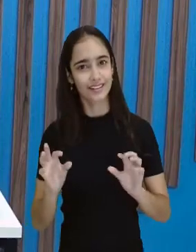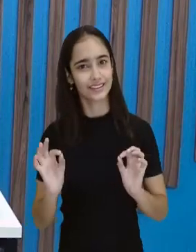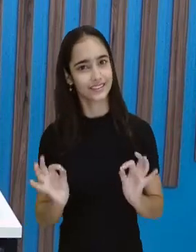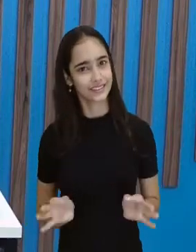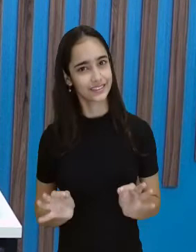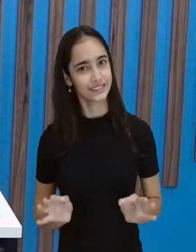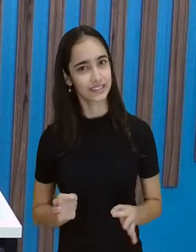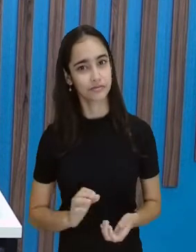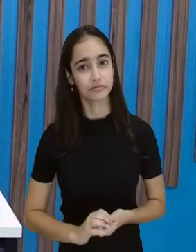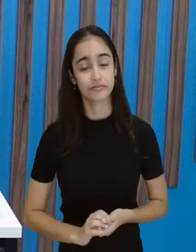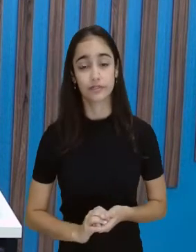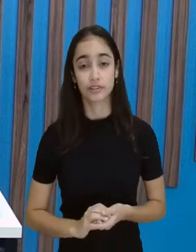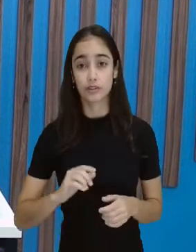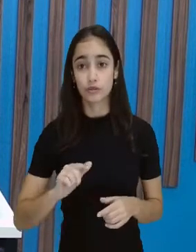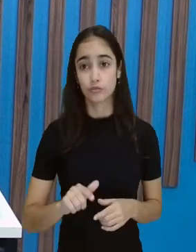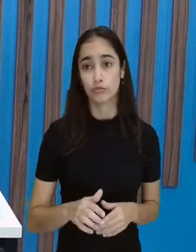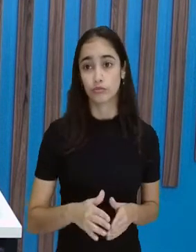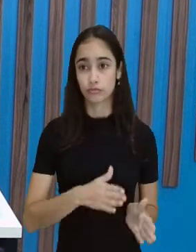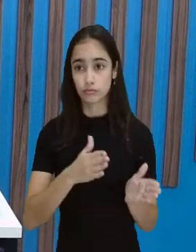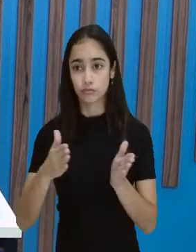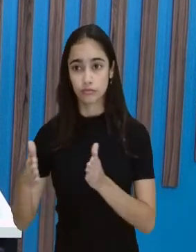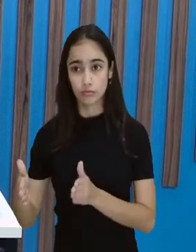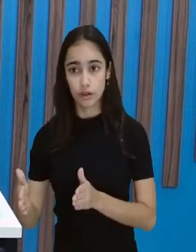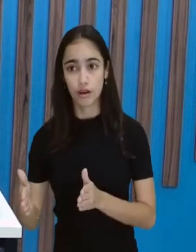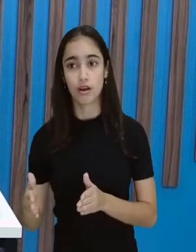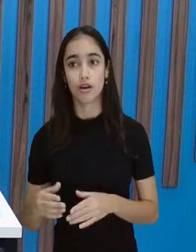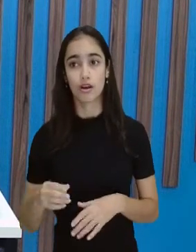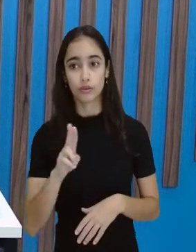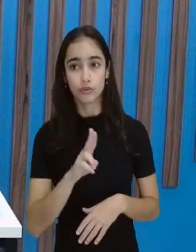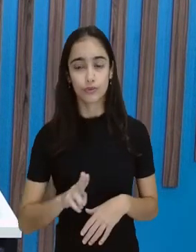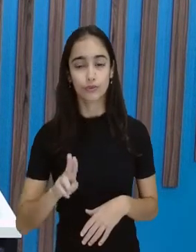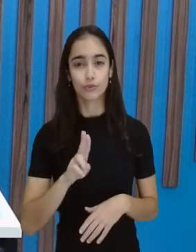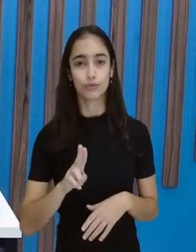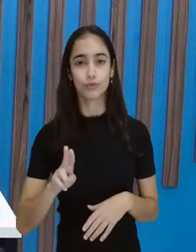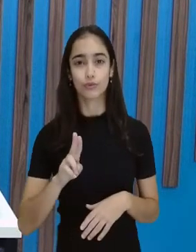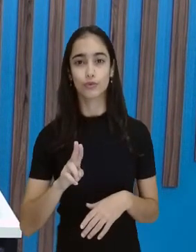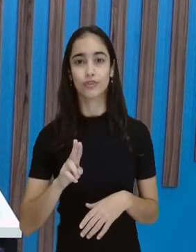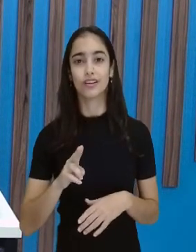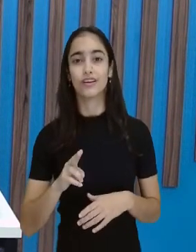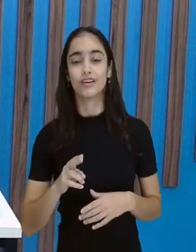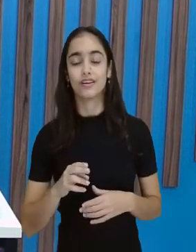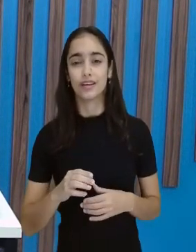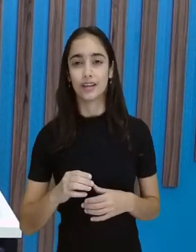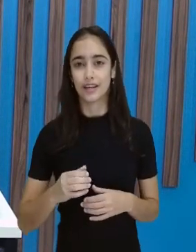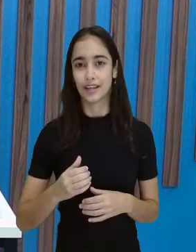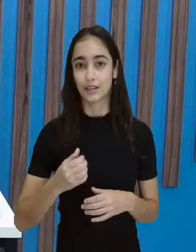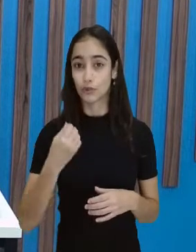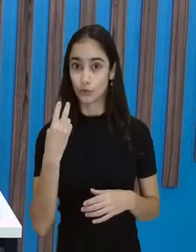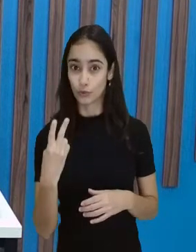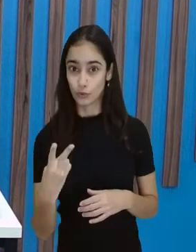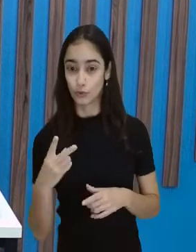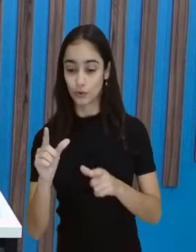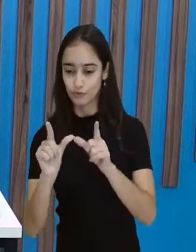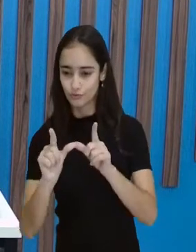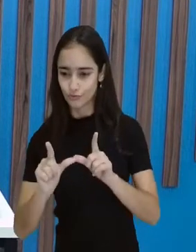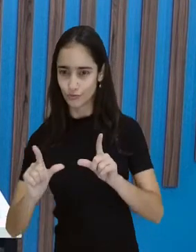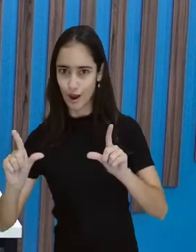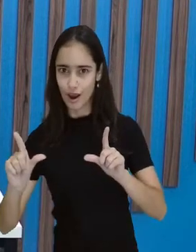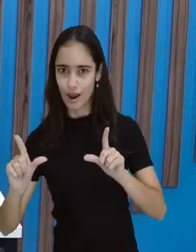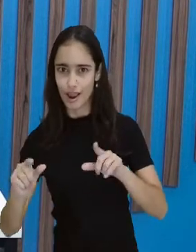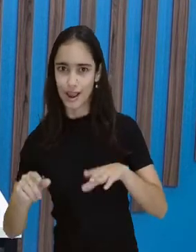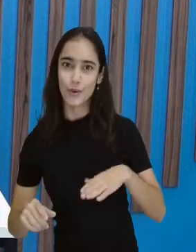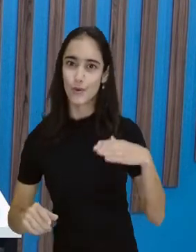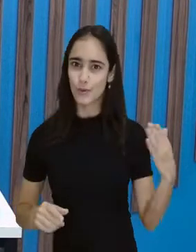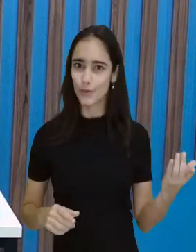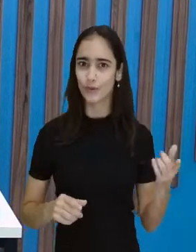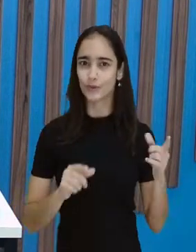gastar uma cédula de 10 e uma de 5 pra comprar o tomate. E no primeiro eu vou gastar só uma de 10. E aí, por isso, que no